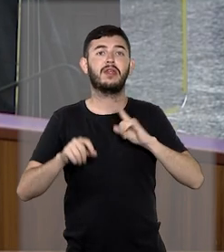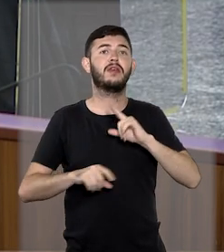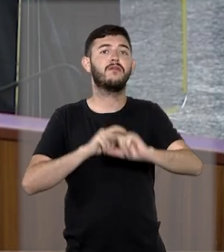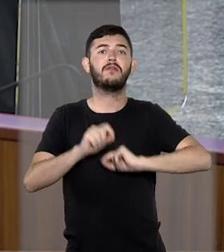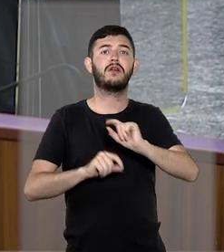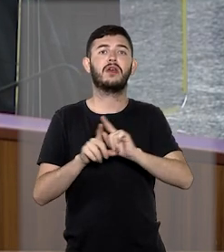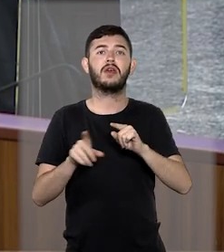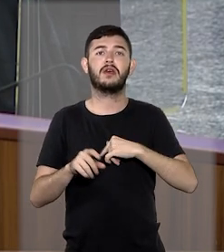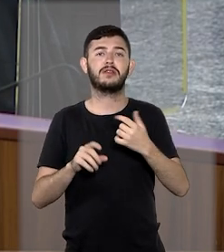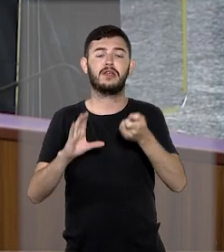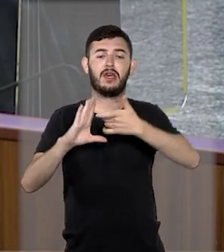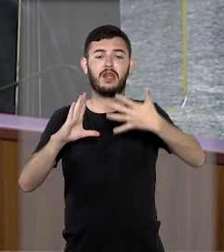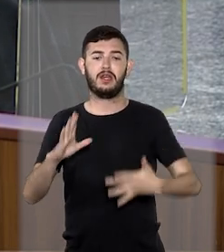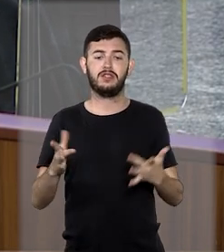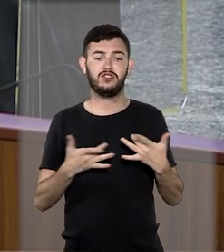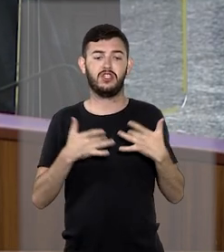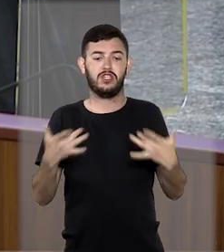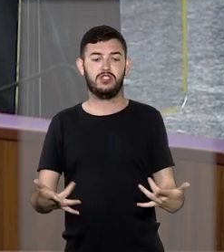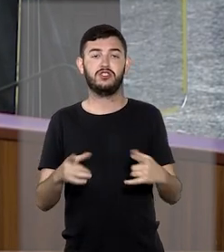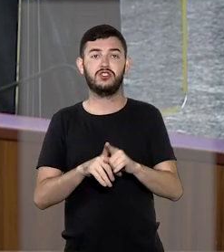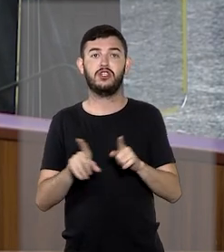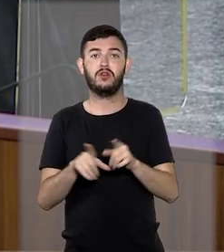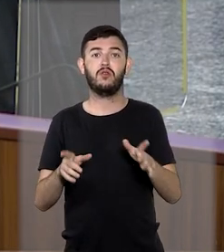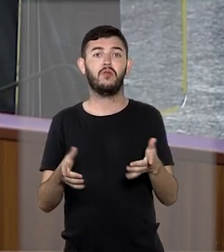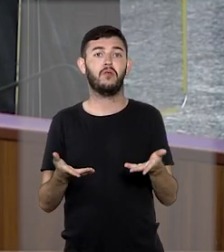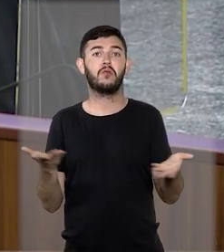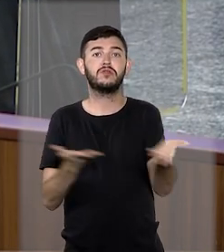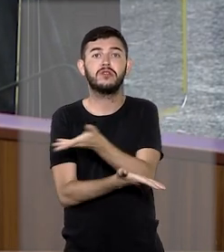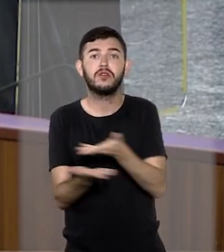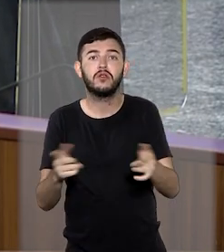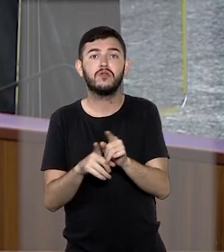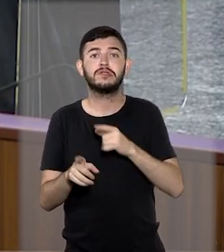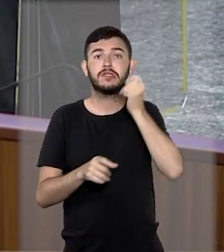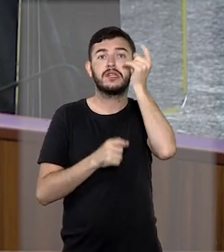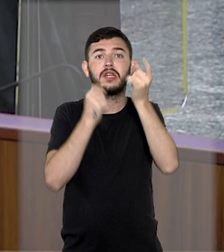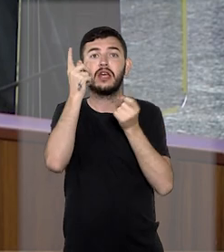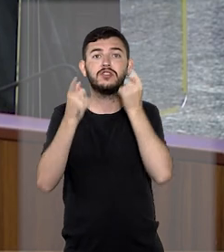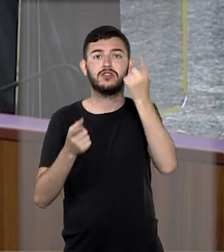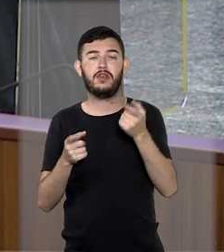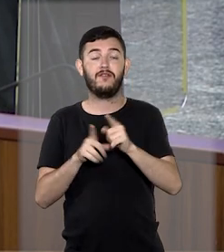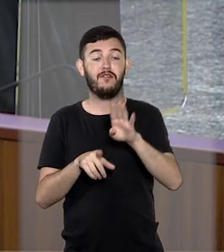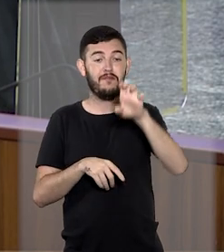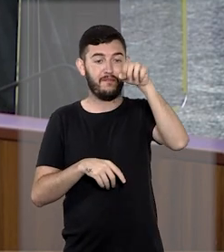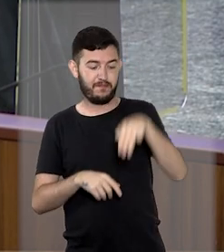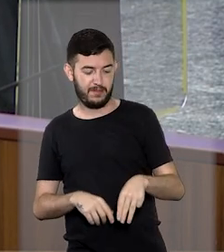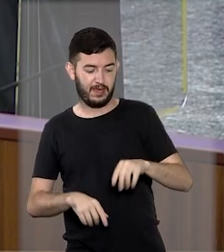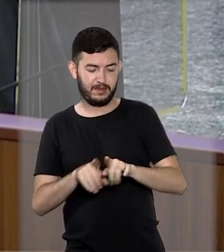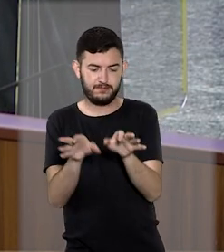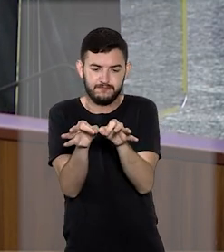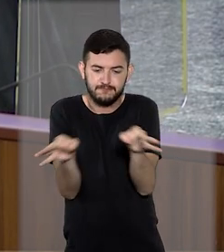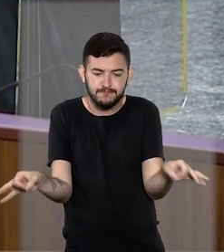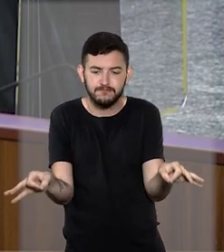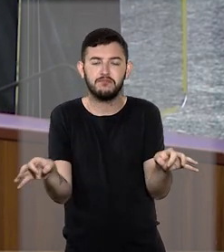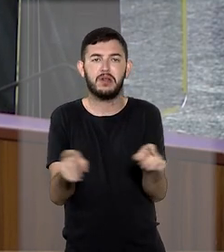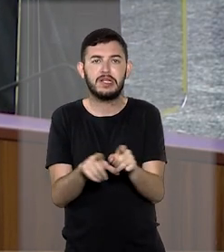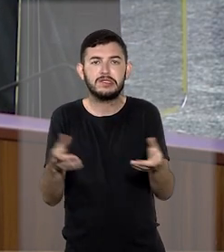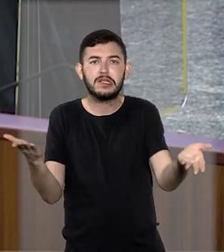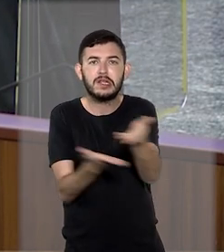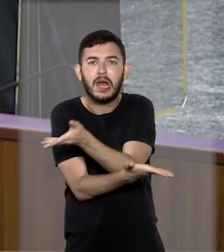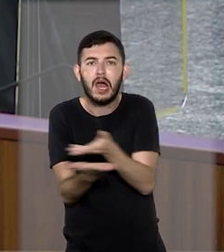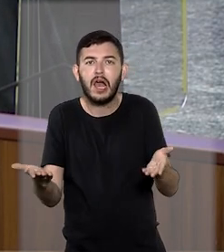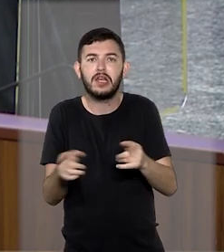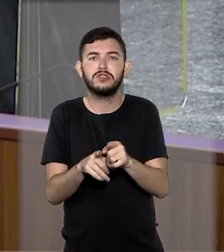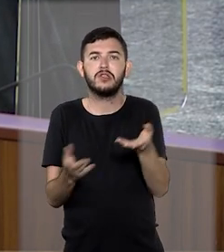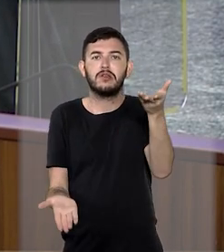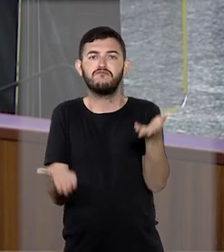gentil, criativo, sensível, movido pelo bem, sua dignidade pessoal, simplicidade,